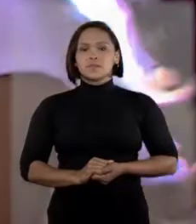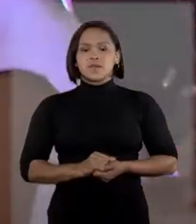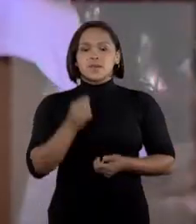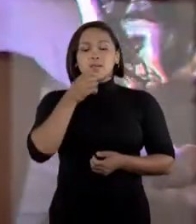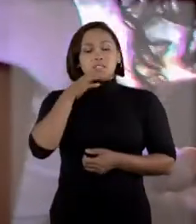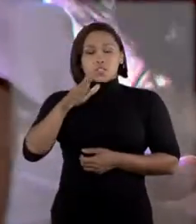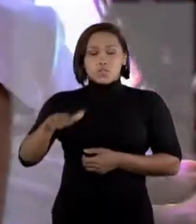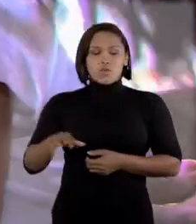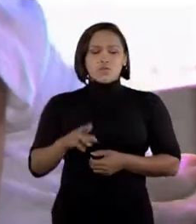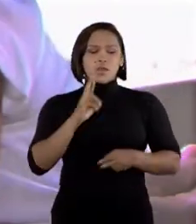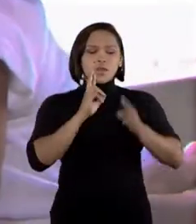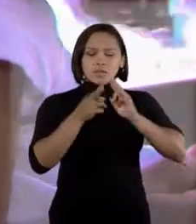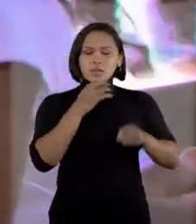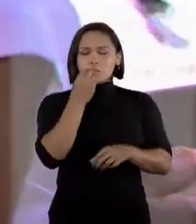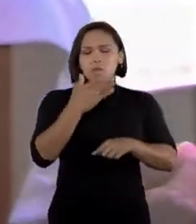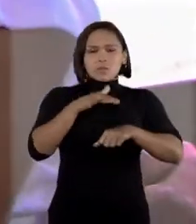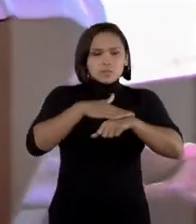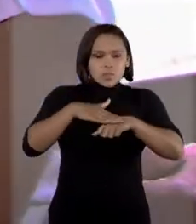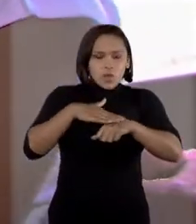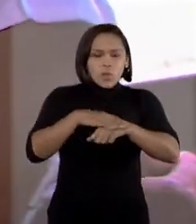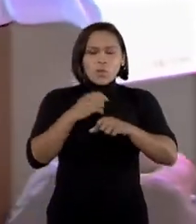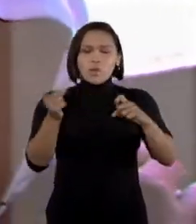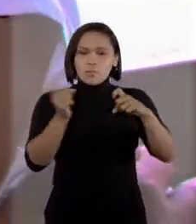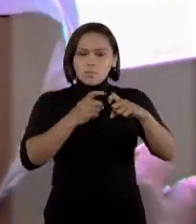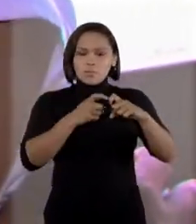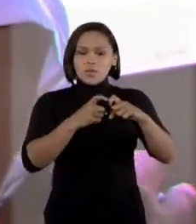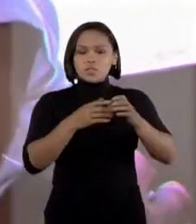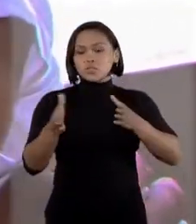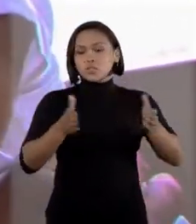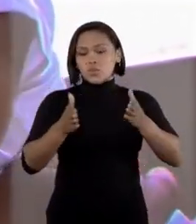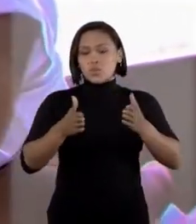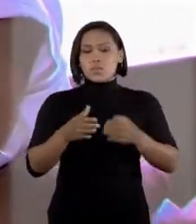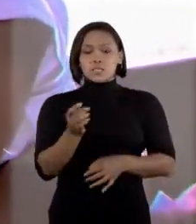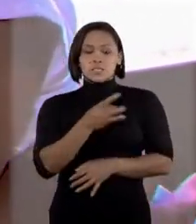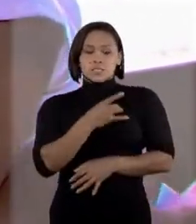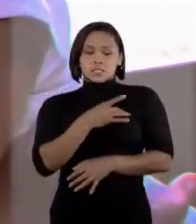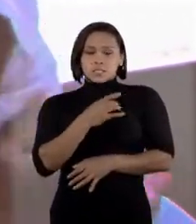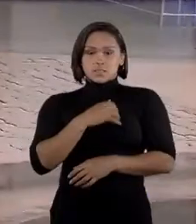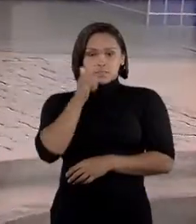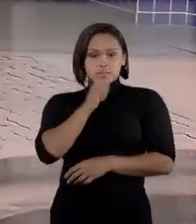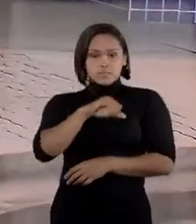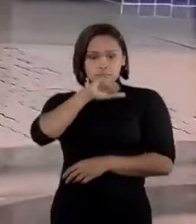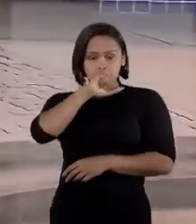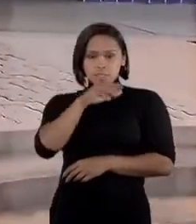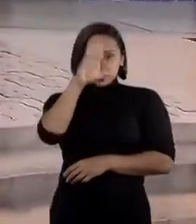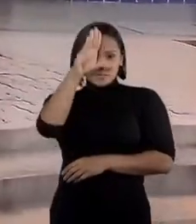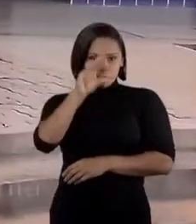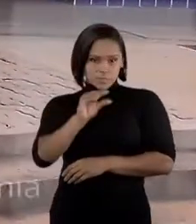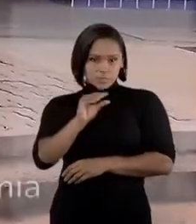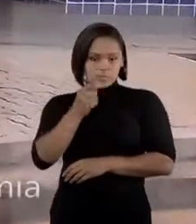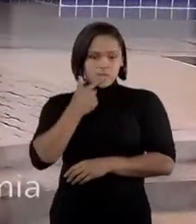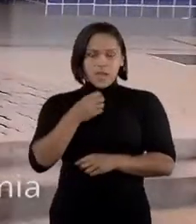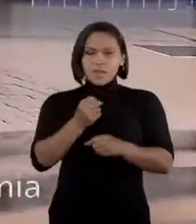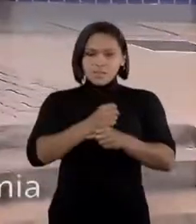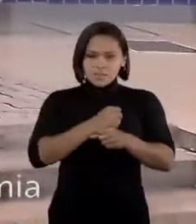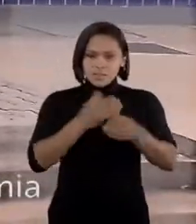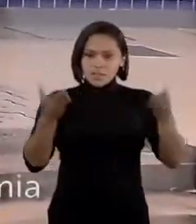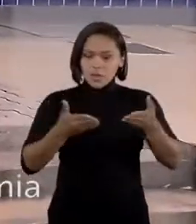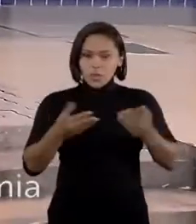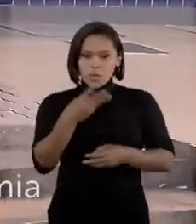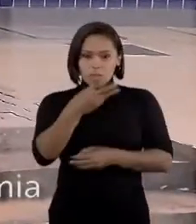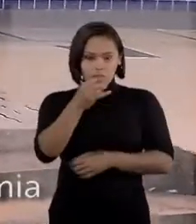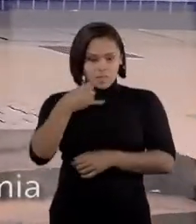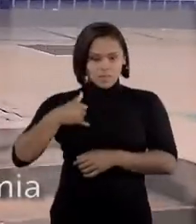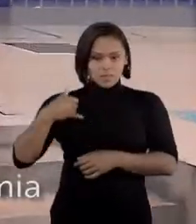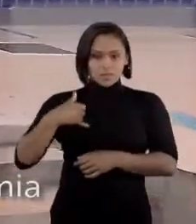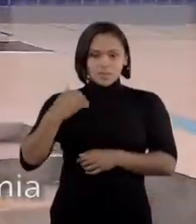Giovana responde bem ao tratamento e, com o tempo, o medo da mãe Gleiciane foi diminuindo. Este ano, a pequena, que está com três anos,